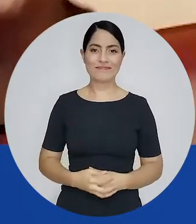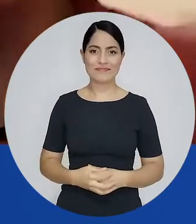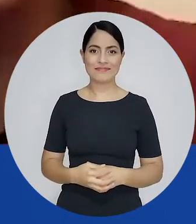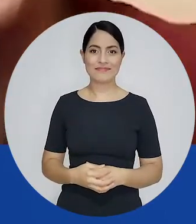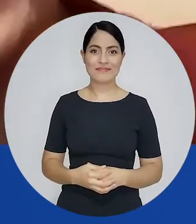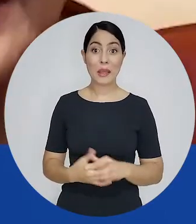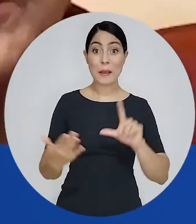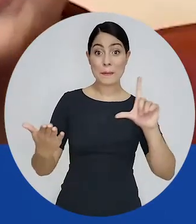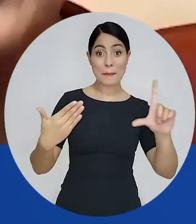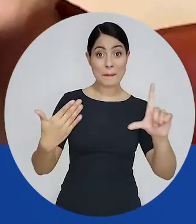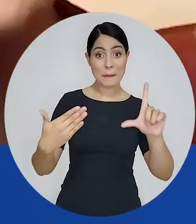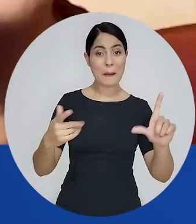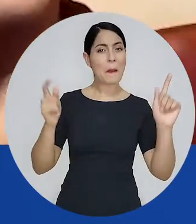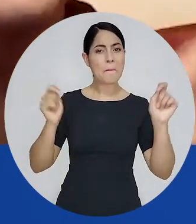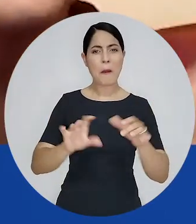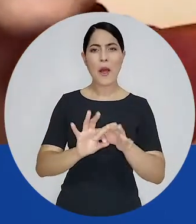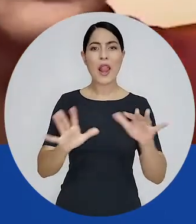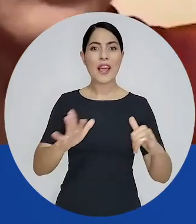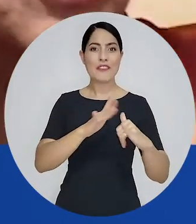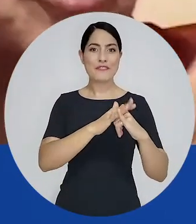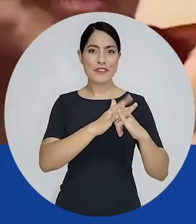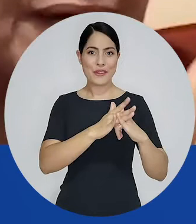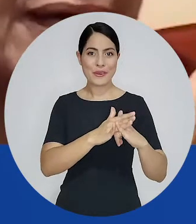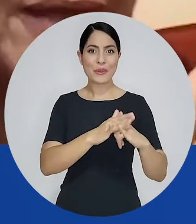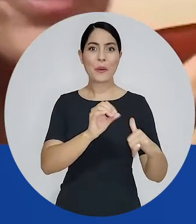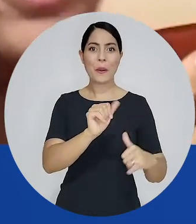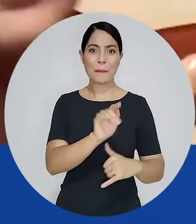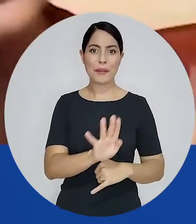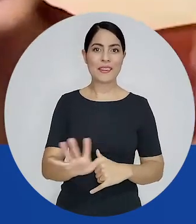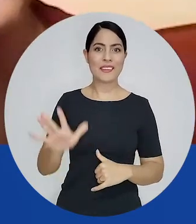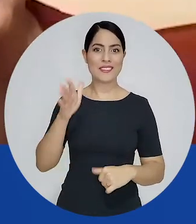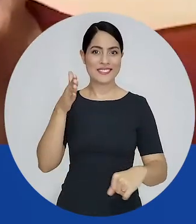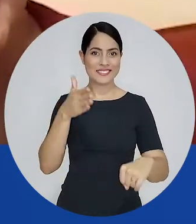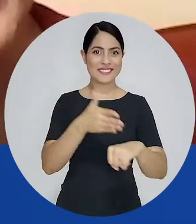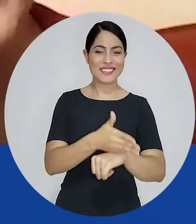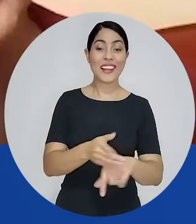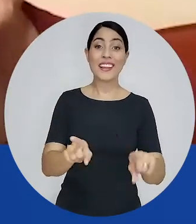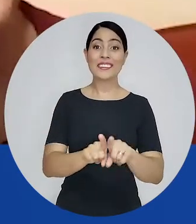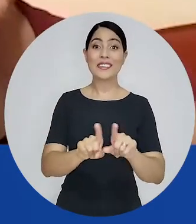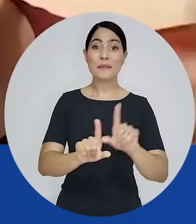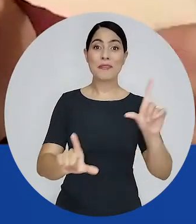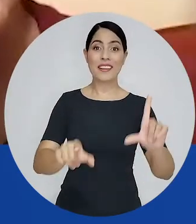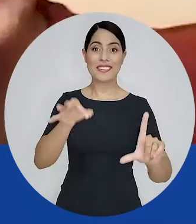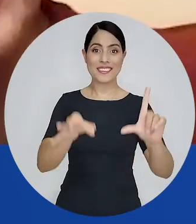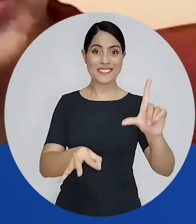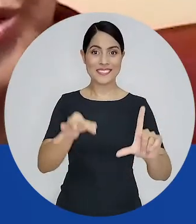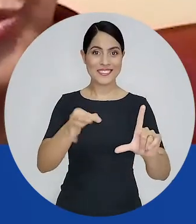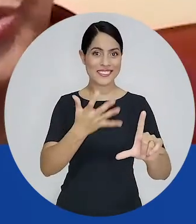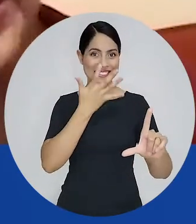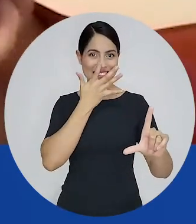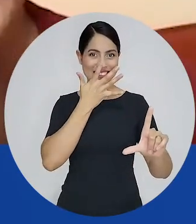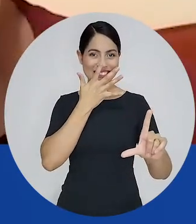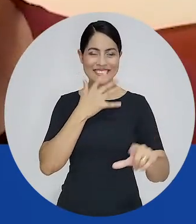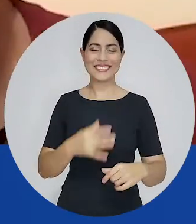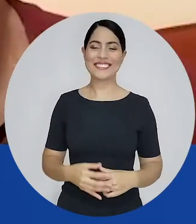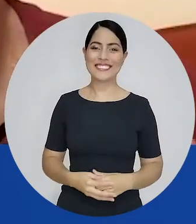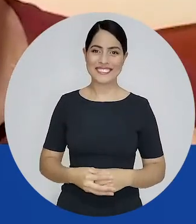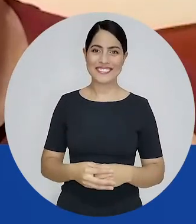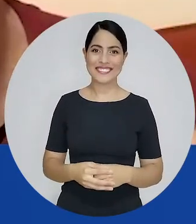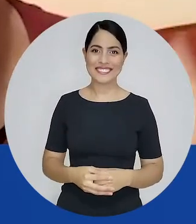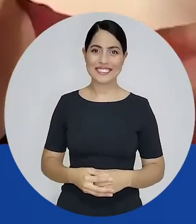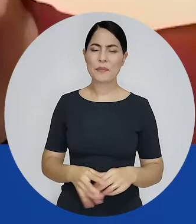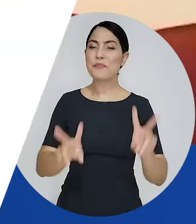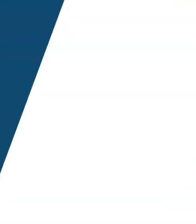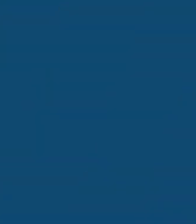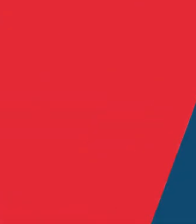transmissão deste bate-papo você confere no YouTube da OAB Nacional e também na programação da TV Justiça. Não